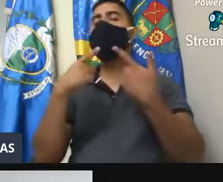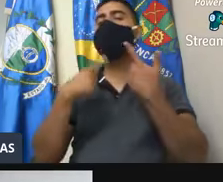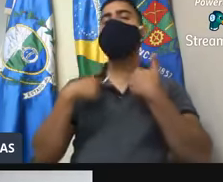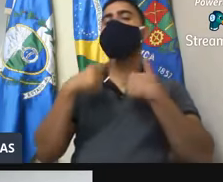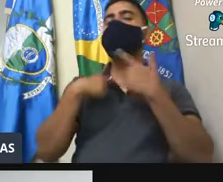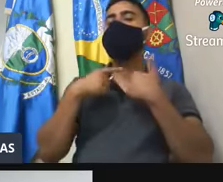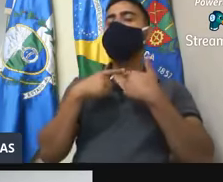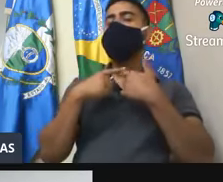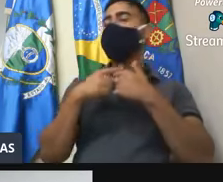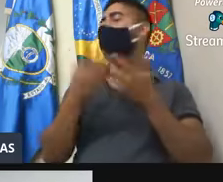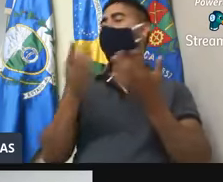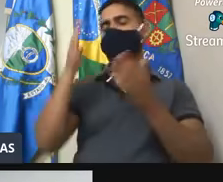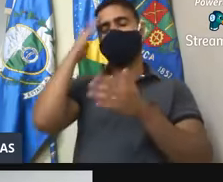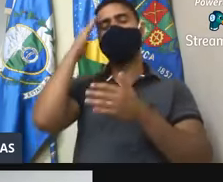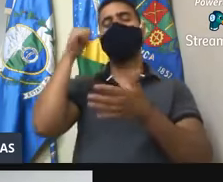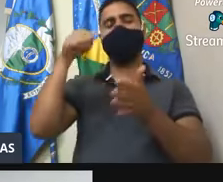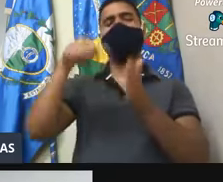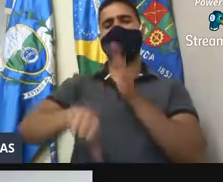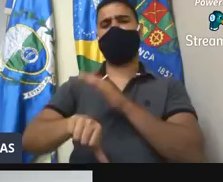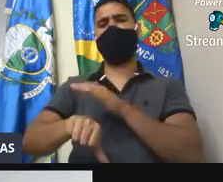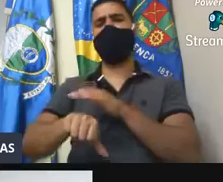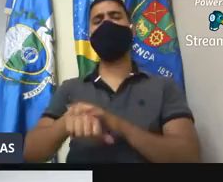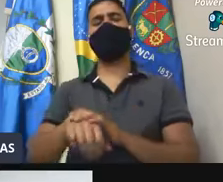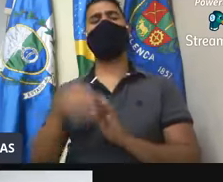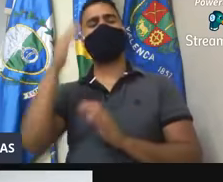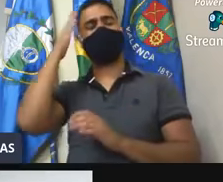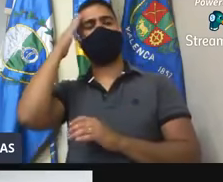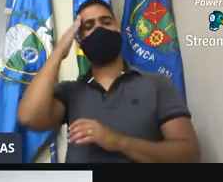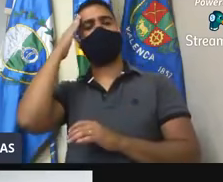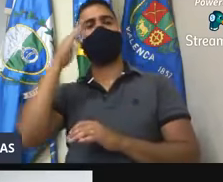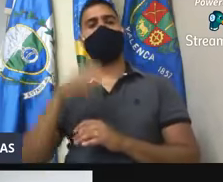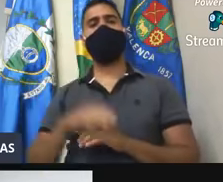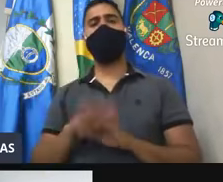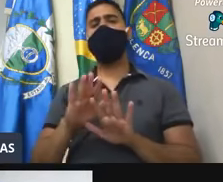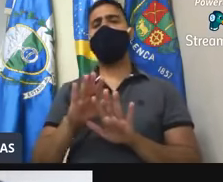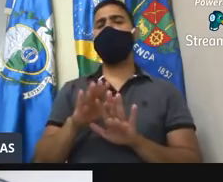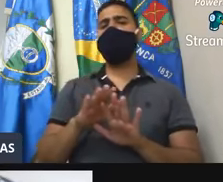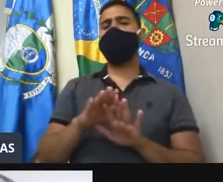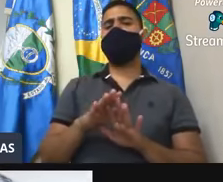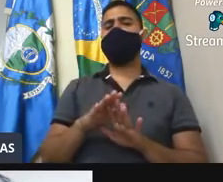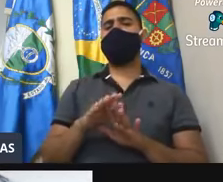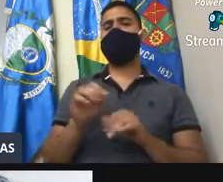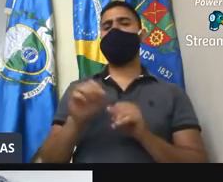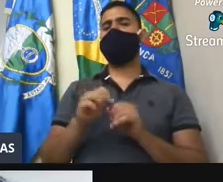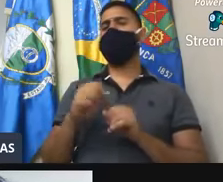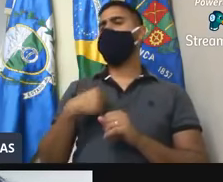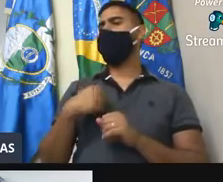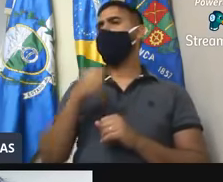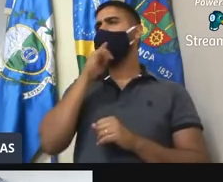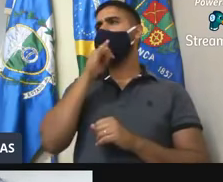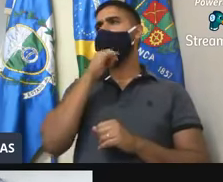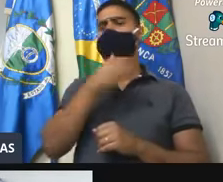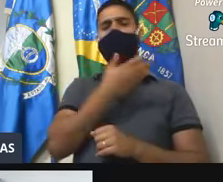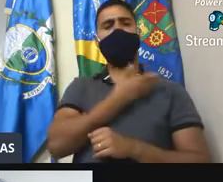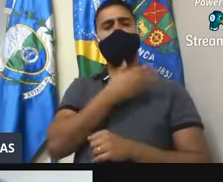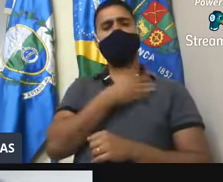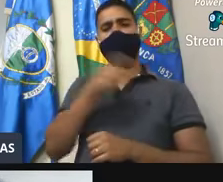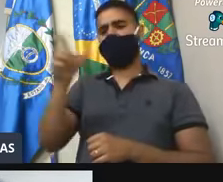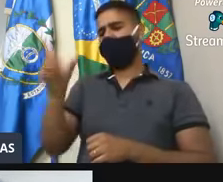é as piores possíveis, mas eles precisam ter um entendimento, que quando eles colocam ali o nosso colega doutor Saulo,